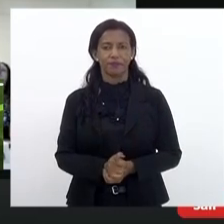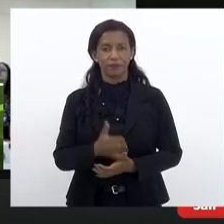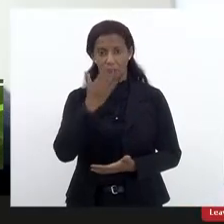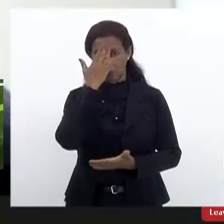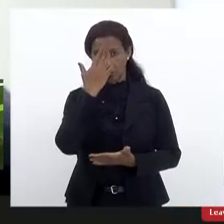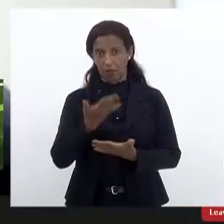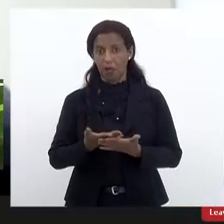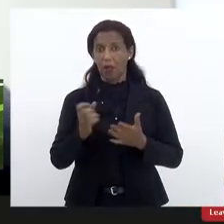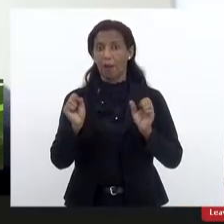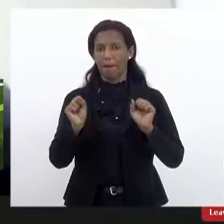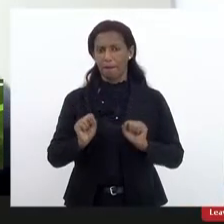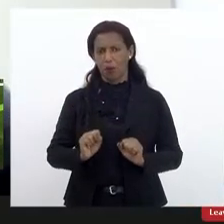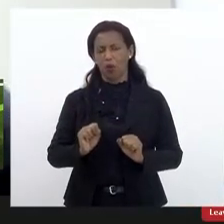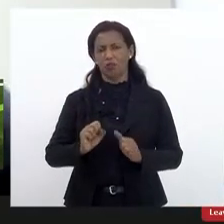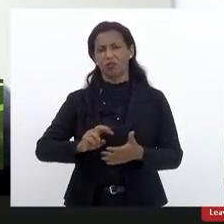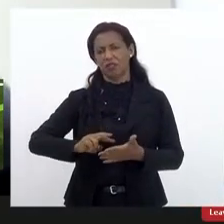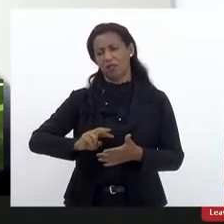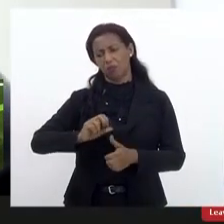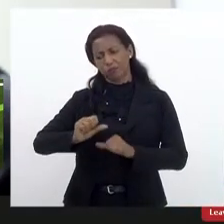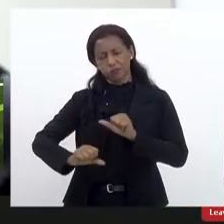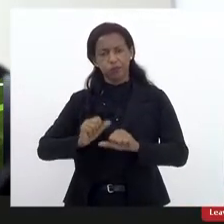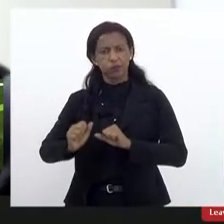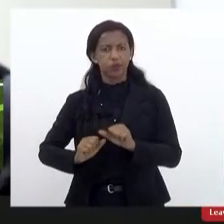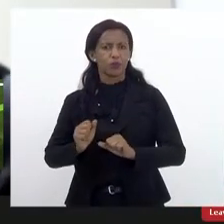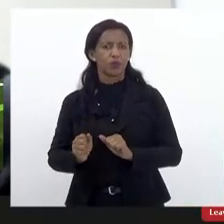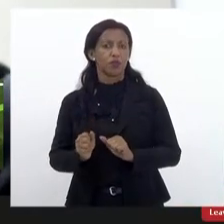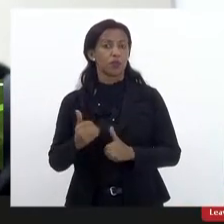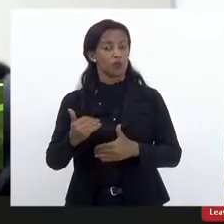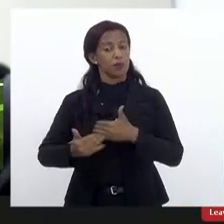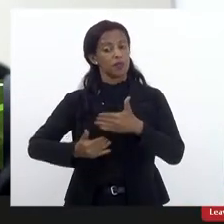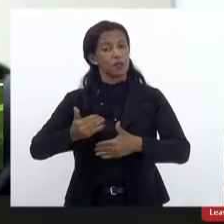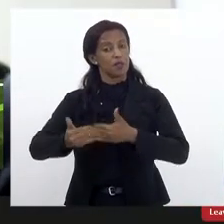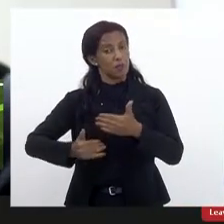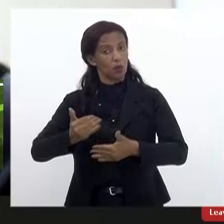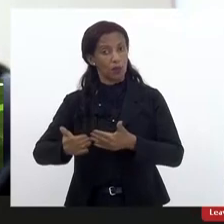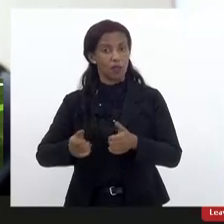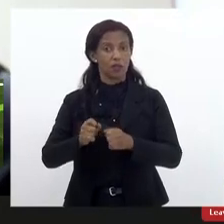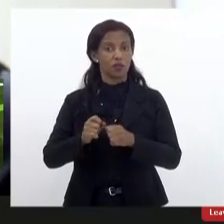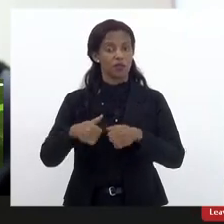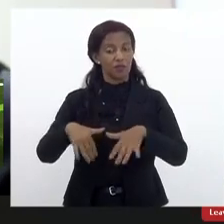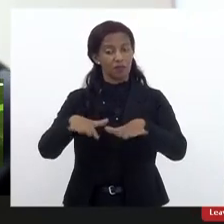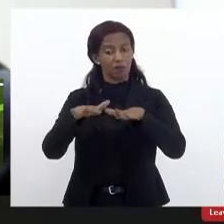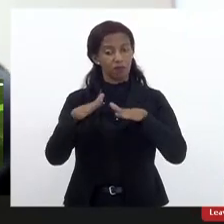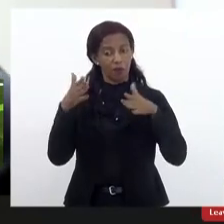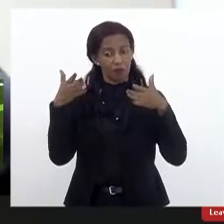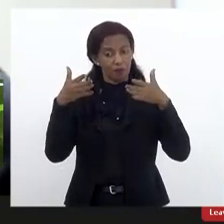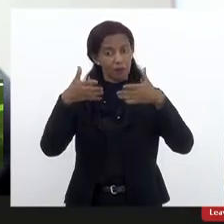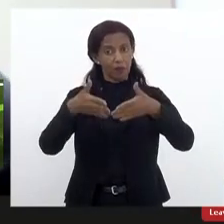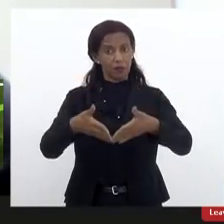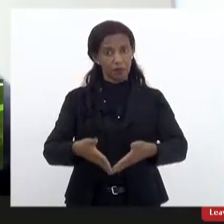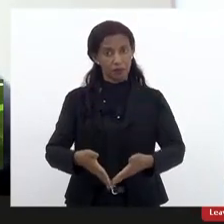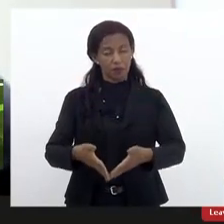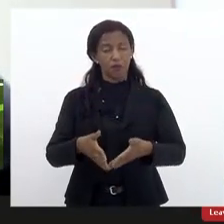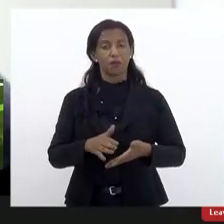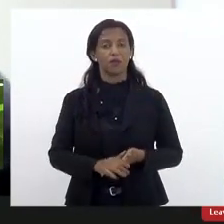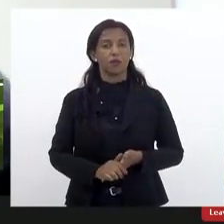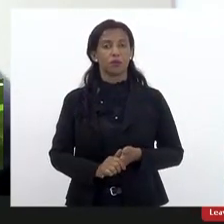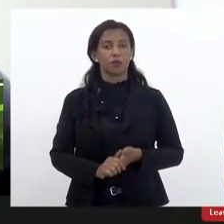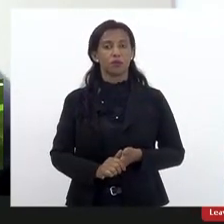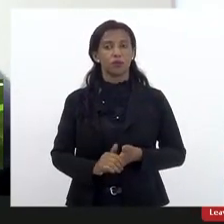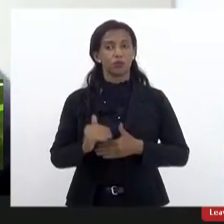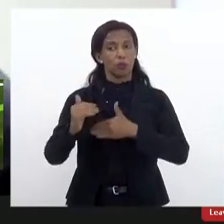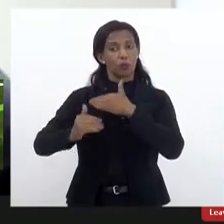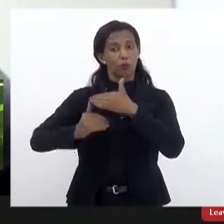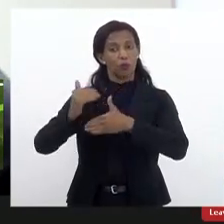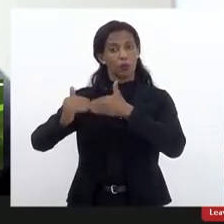acredito que podem ter desdobramentos, inclusive sobre a possibilidade na sequência de gente fazer uma audiência específica sobre o processo de